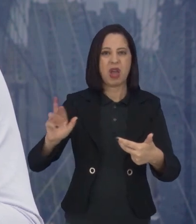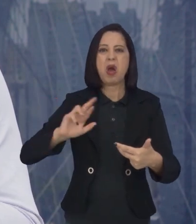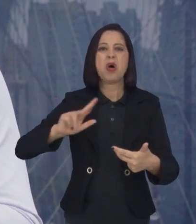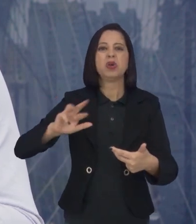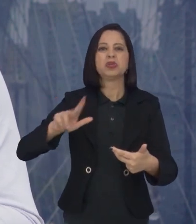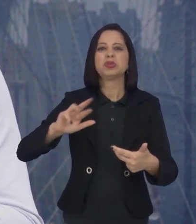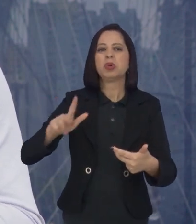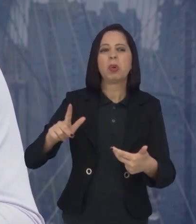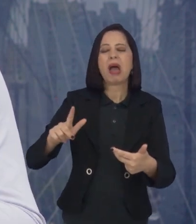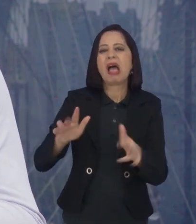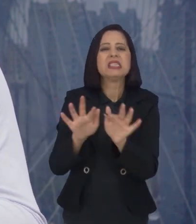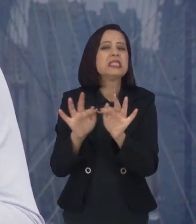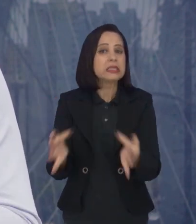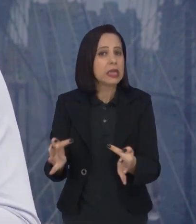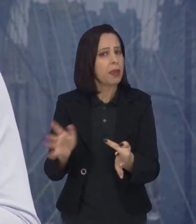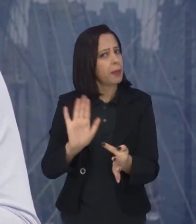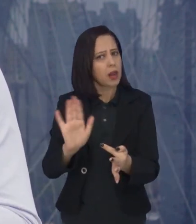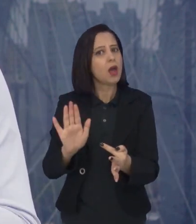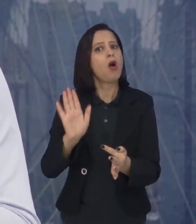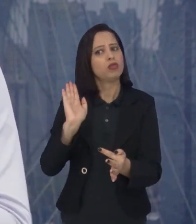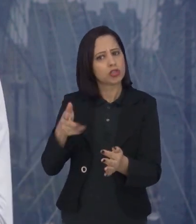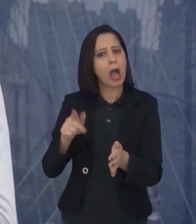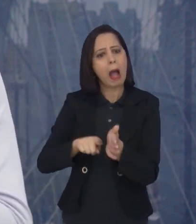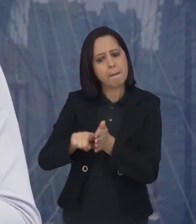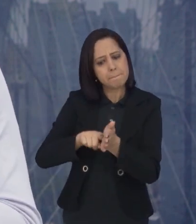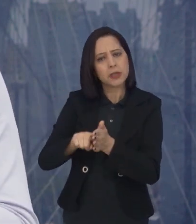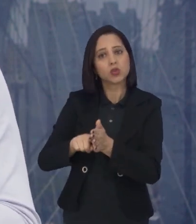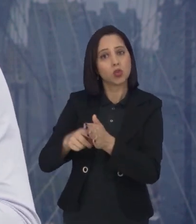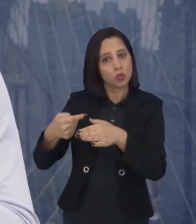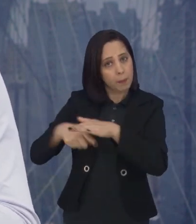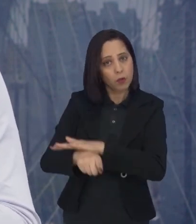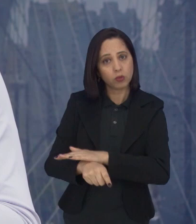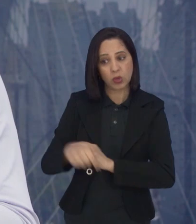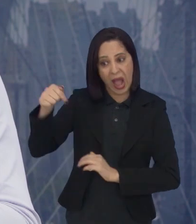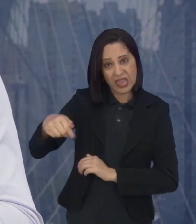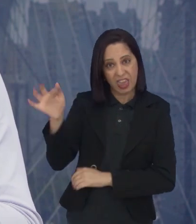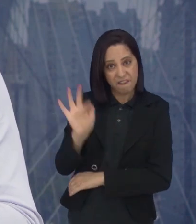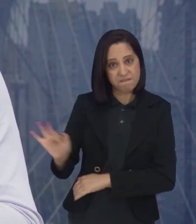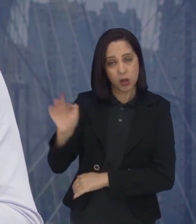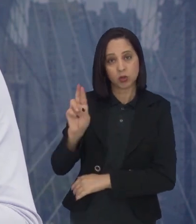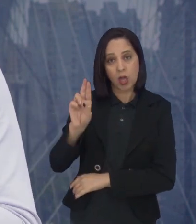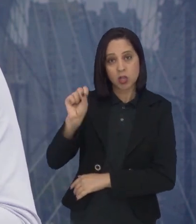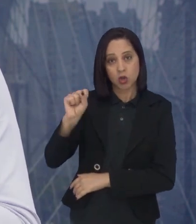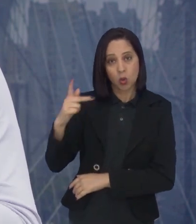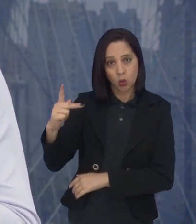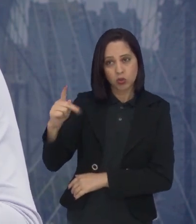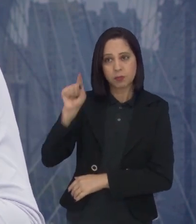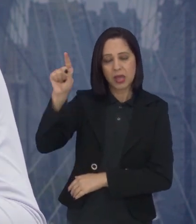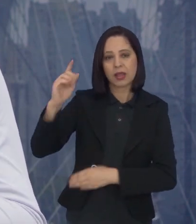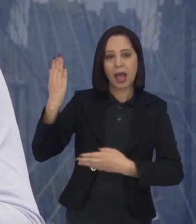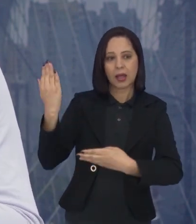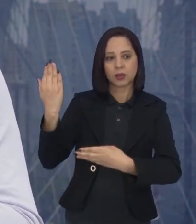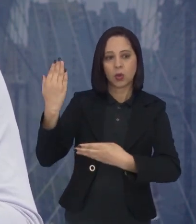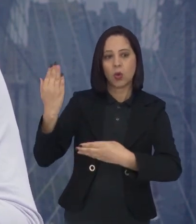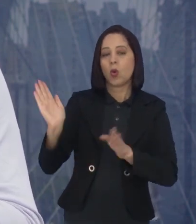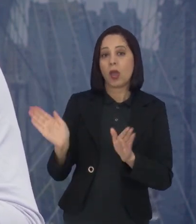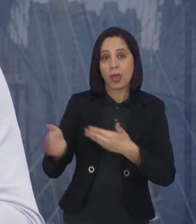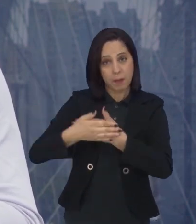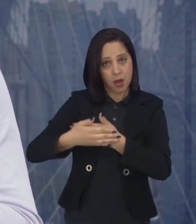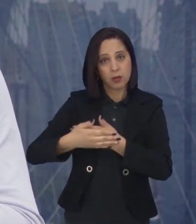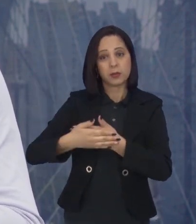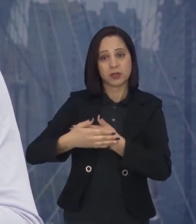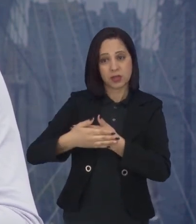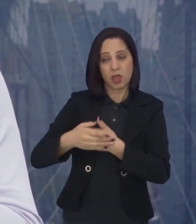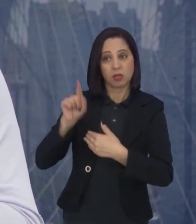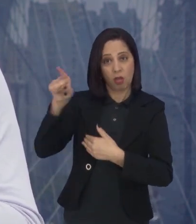isso já são estudos que estão aí no mercado. Nós temos a USP aqui no Brasil, a USP de Rebelião Preto, é o maior centro canabinóide do